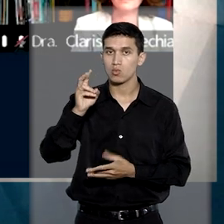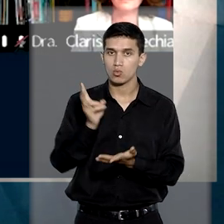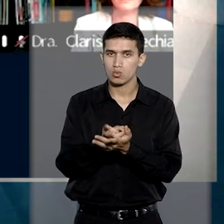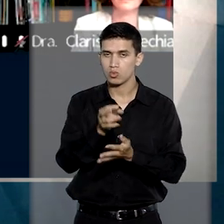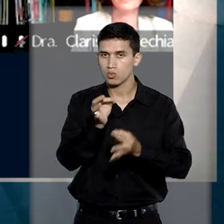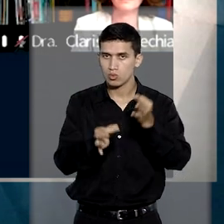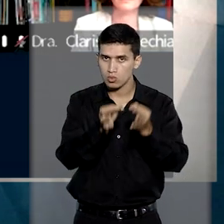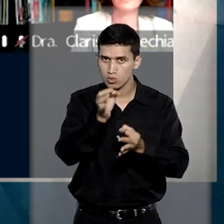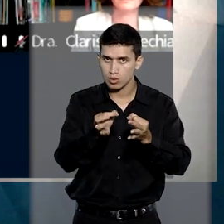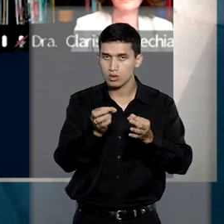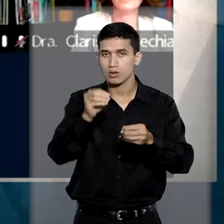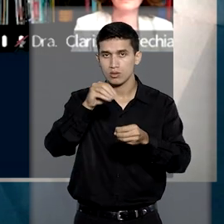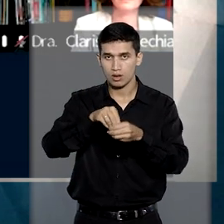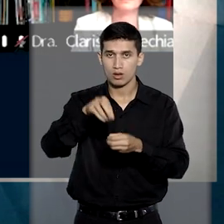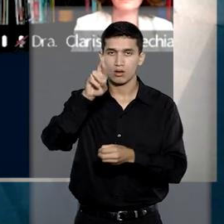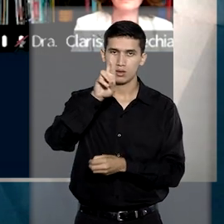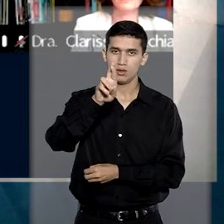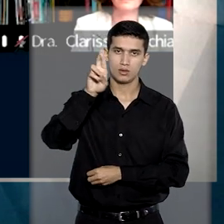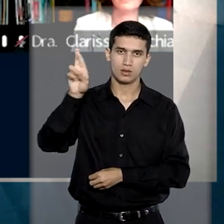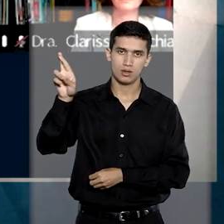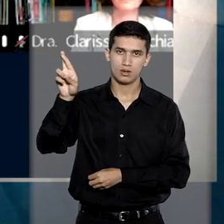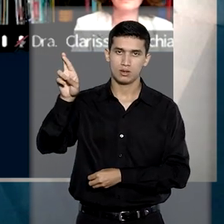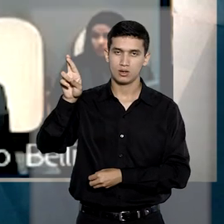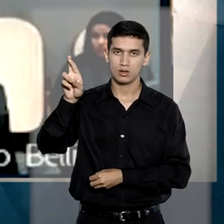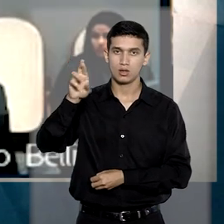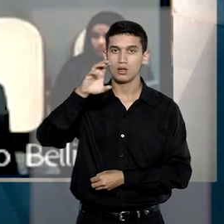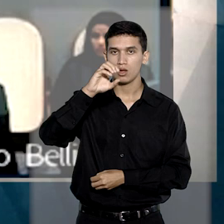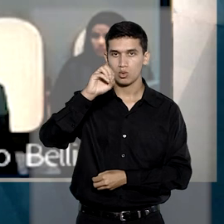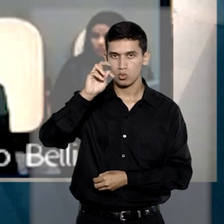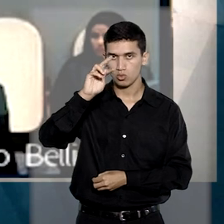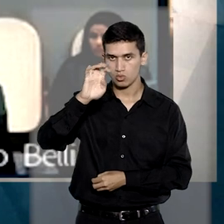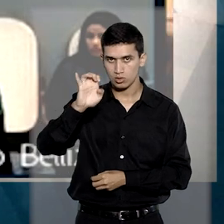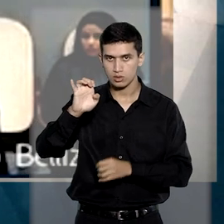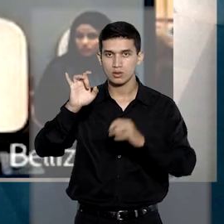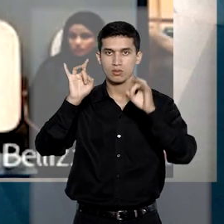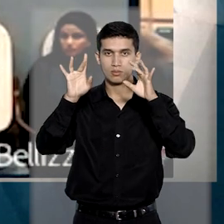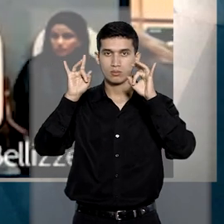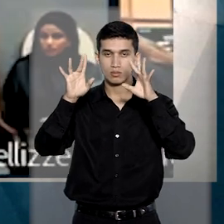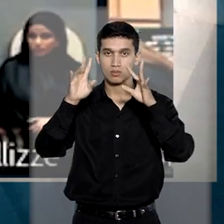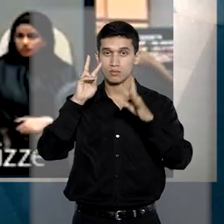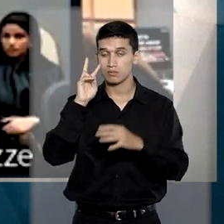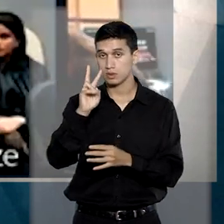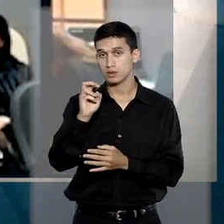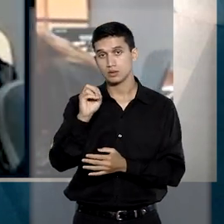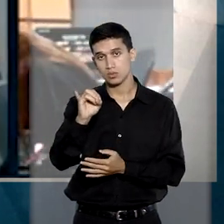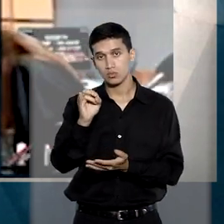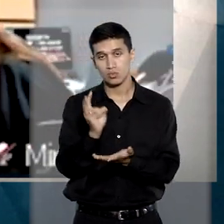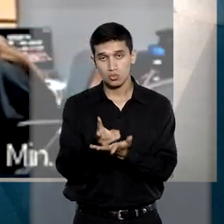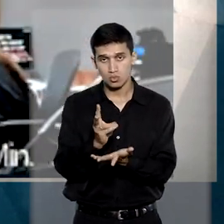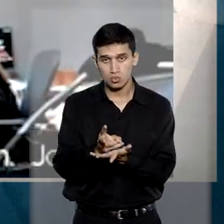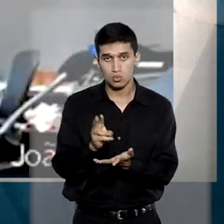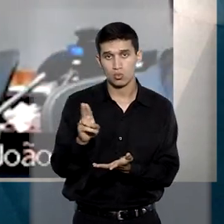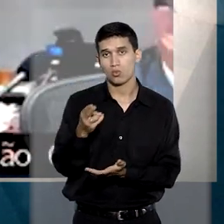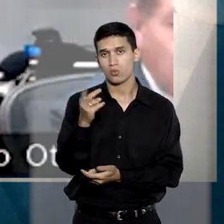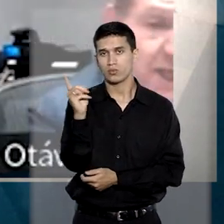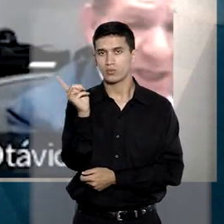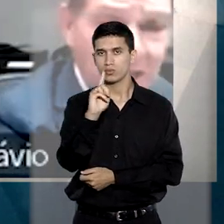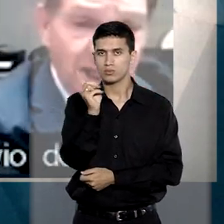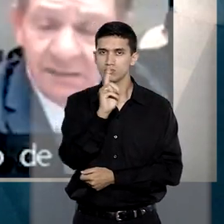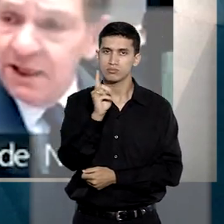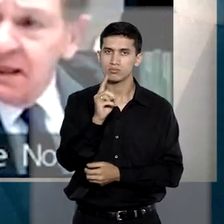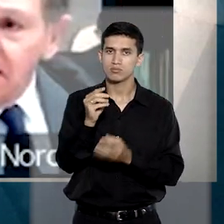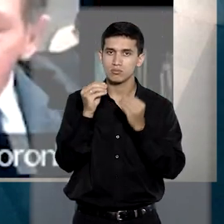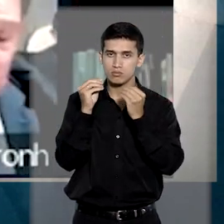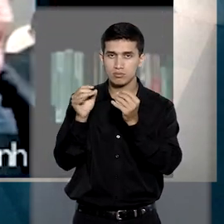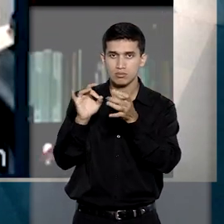da matéria sobre o rito dos recursos repetitivos. A Corte Especial poderá decidir se mantém ou não essa deliberação